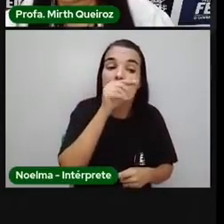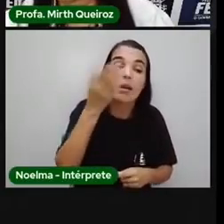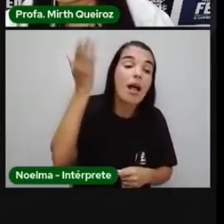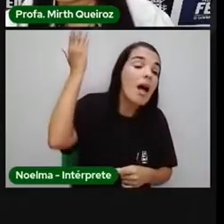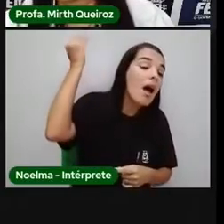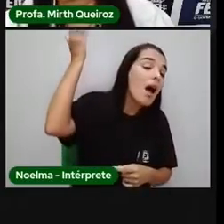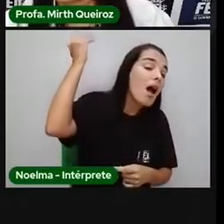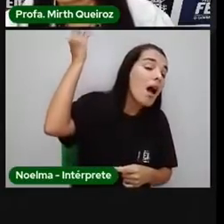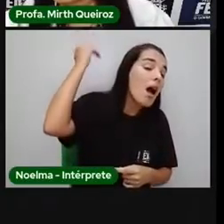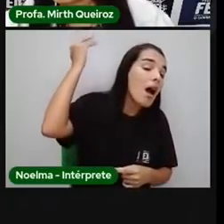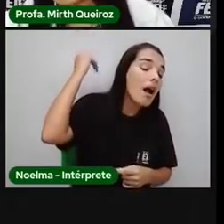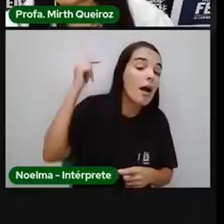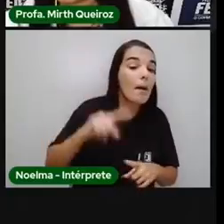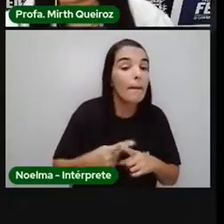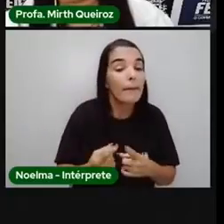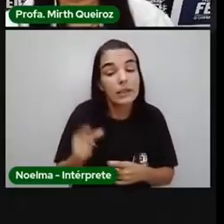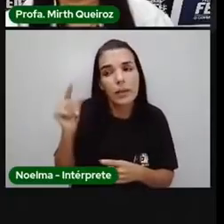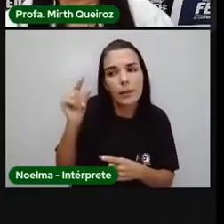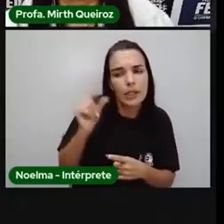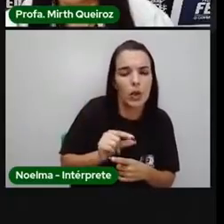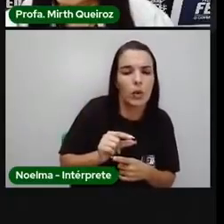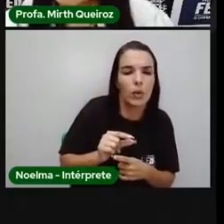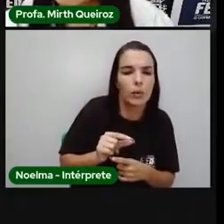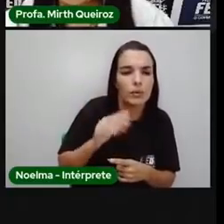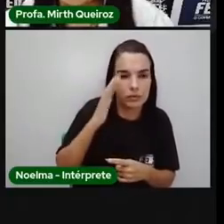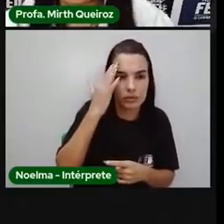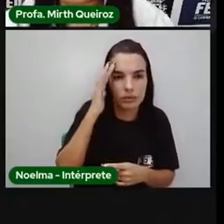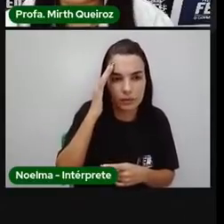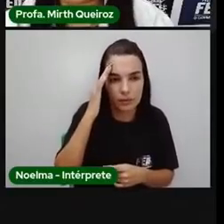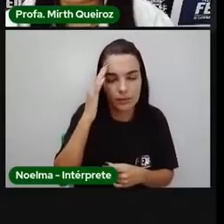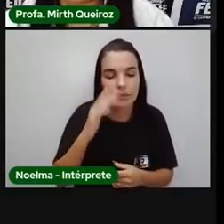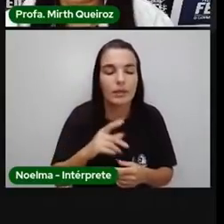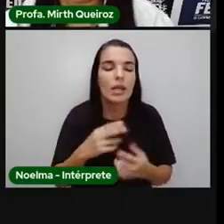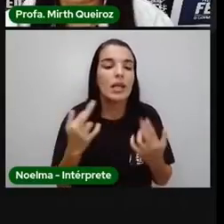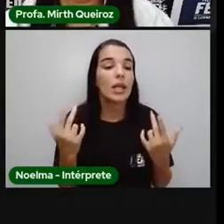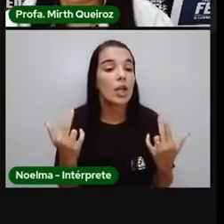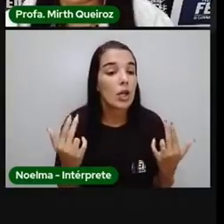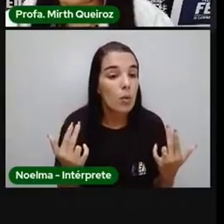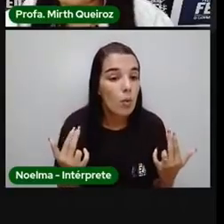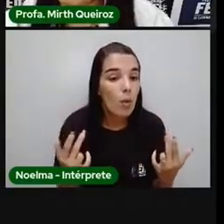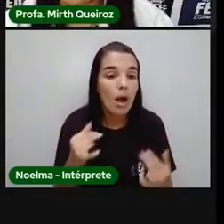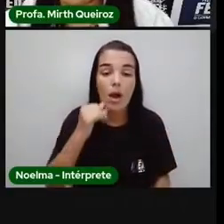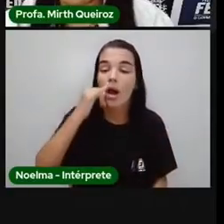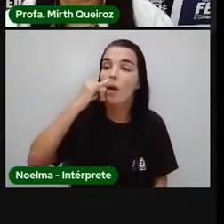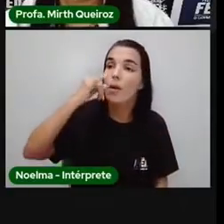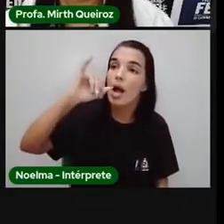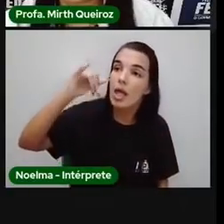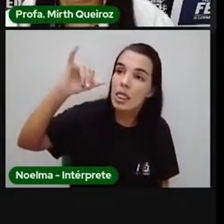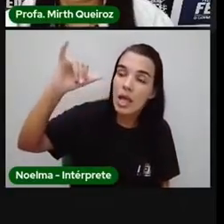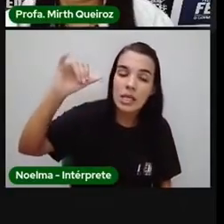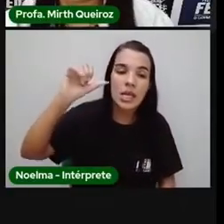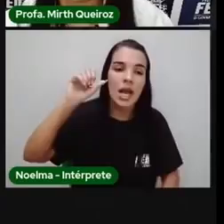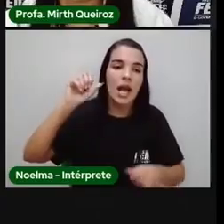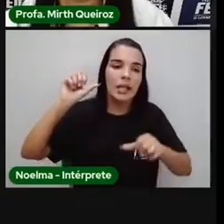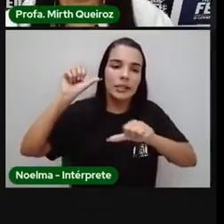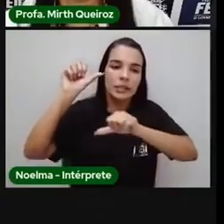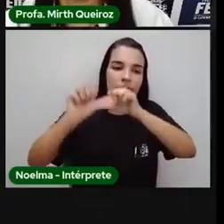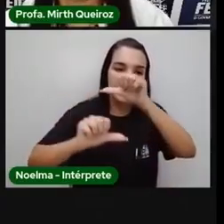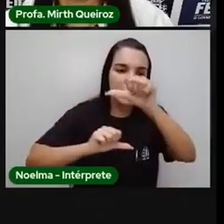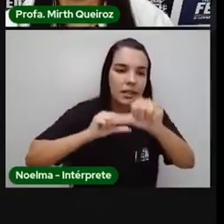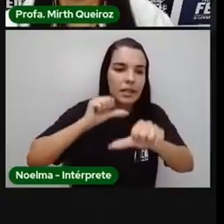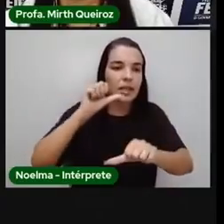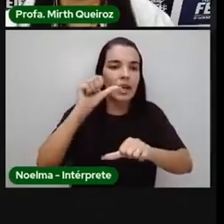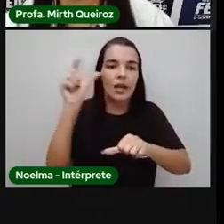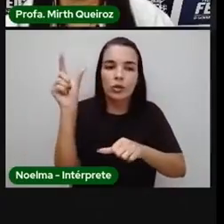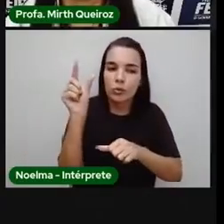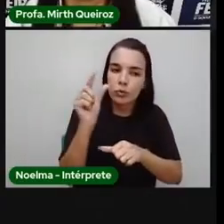isso estar em menor quantidade. Do mesmo respeito, acontece também a energia, a transferência de energia, que vai